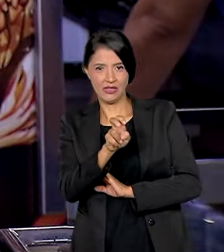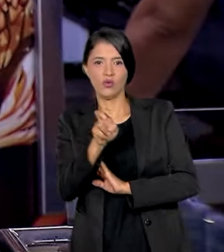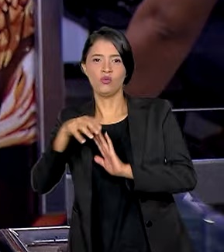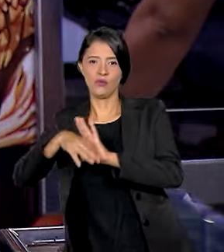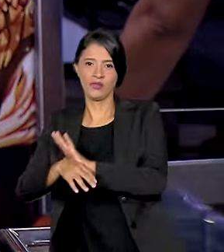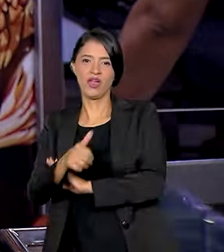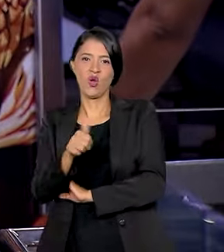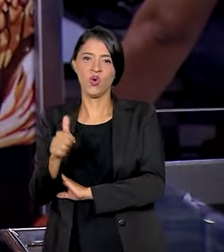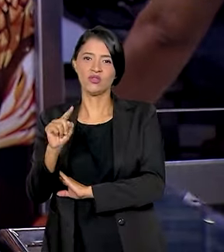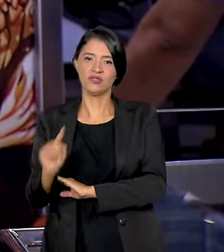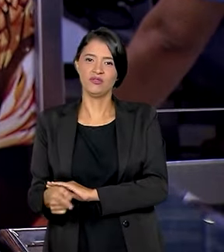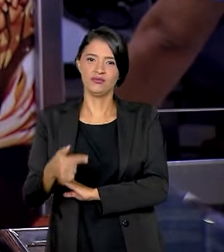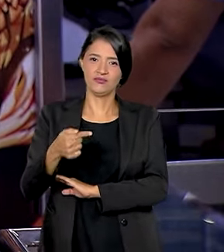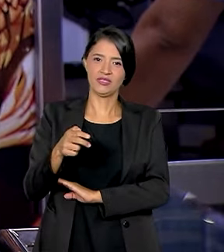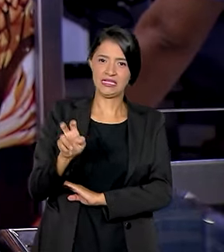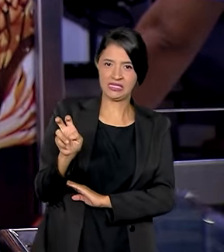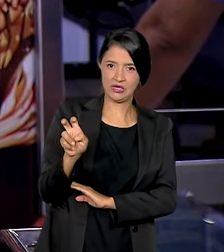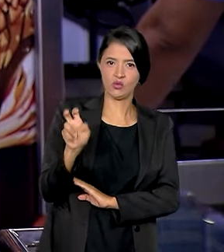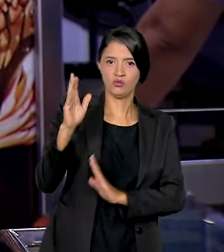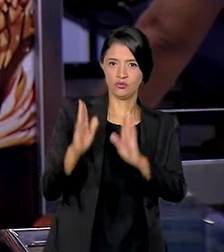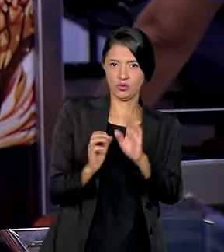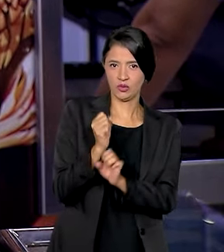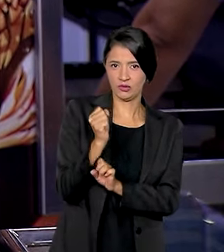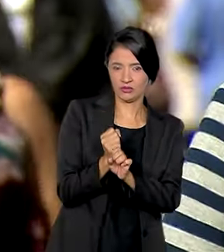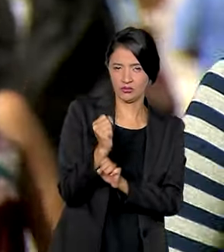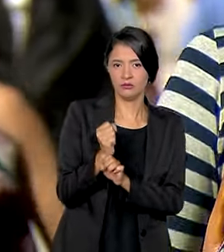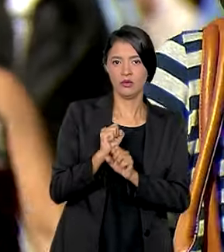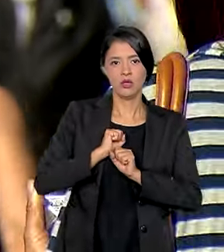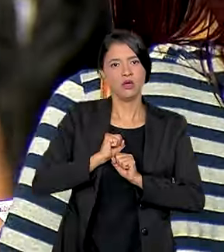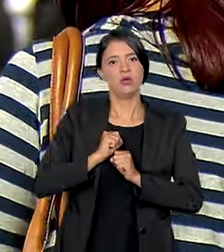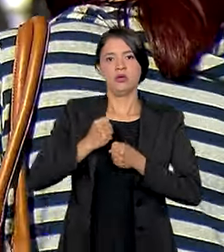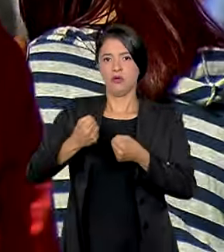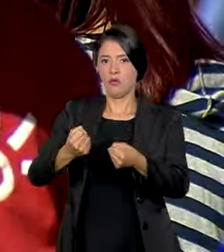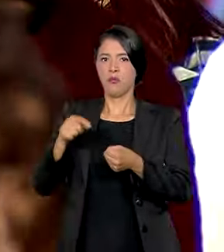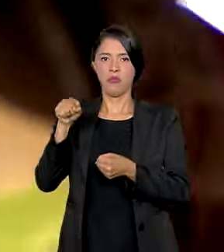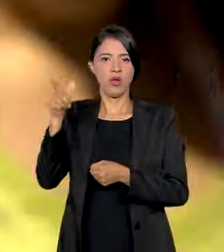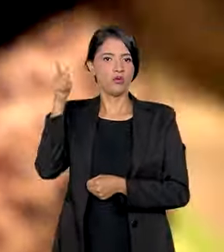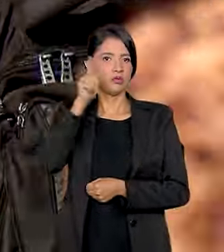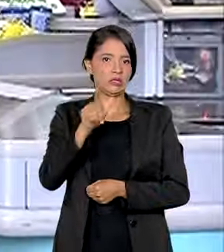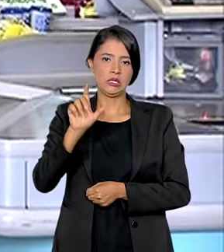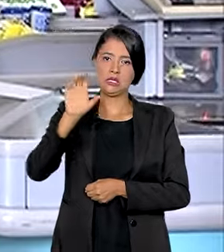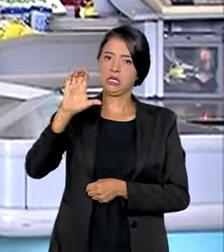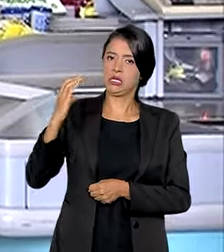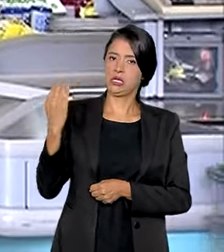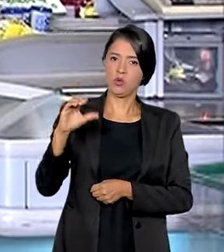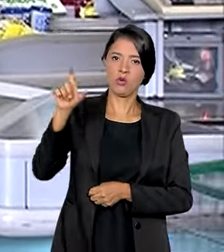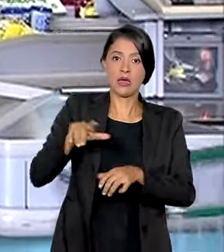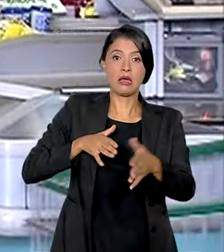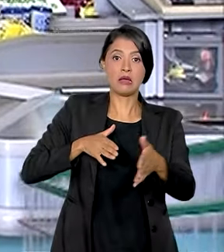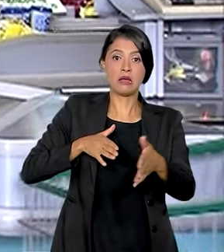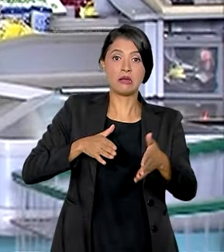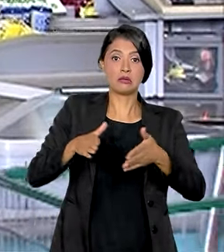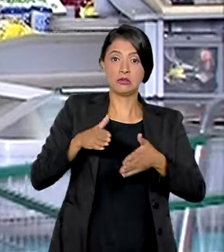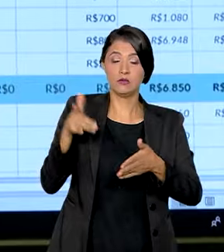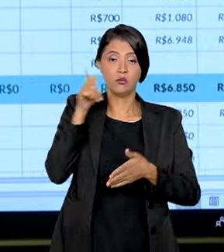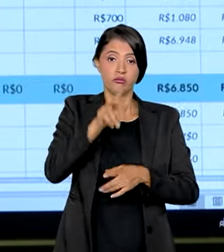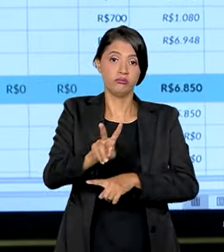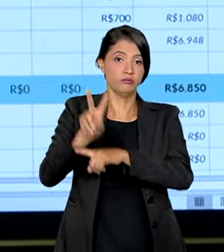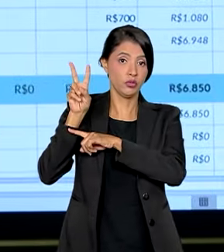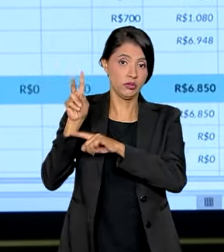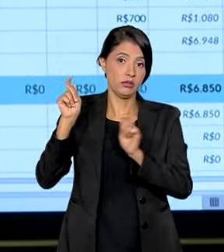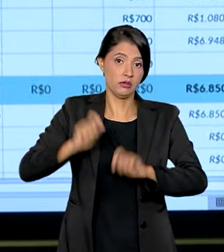para 11,75% ao ano. Um esforço para tornar o crédito mais rível